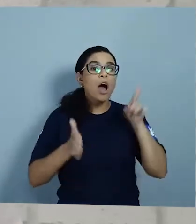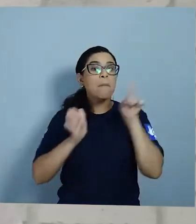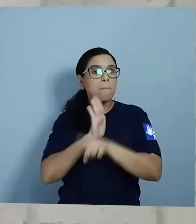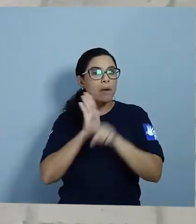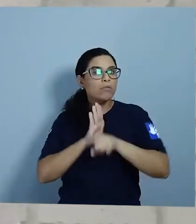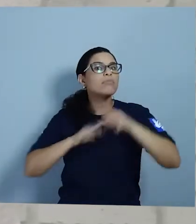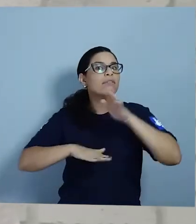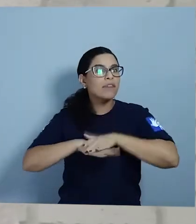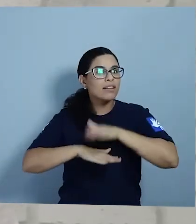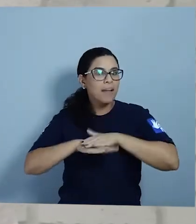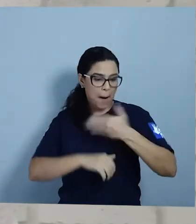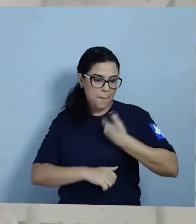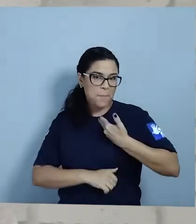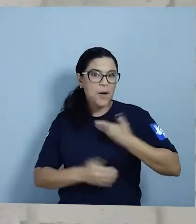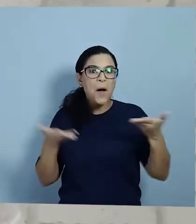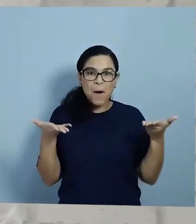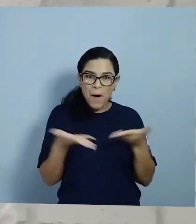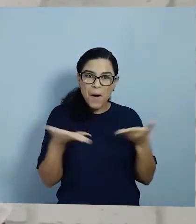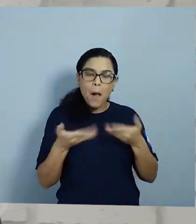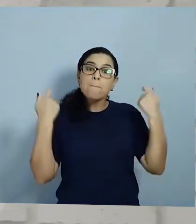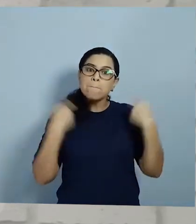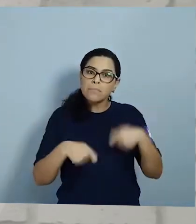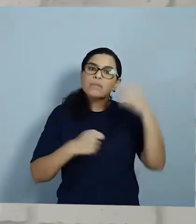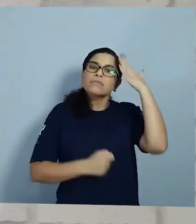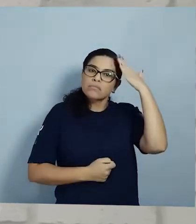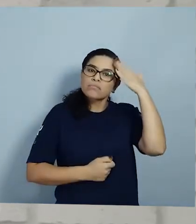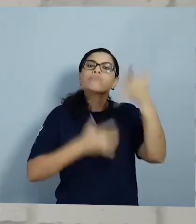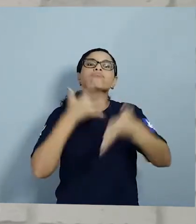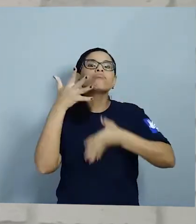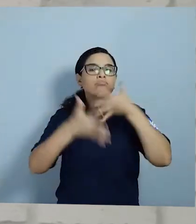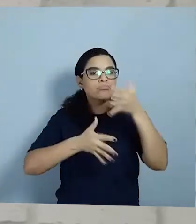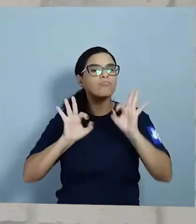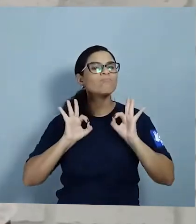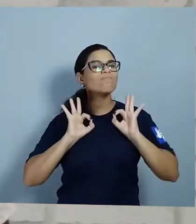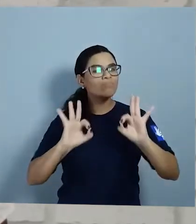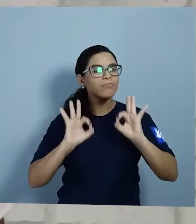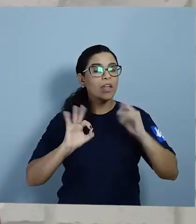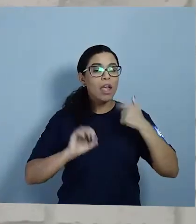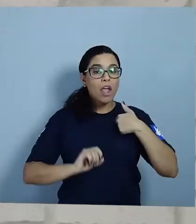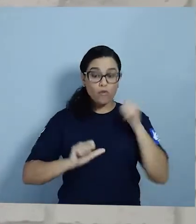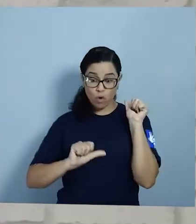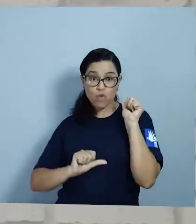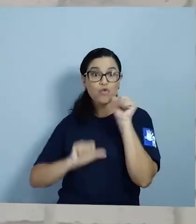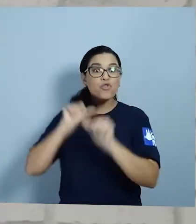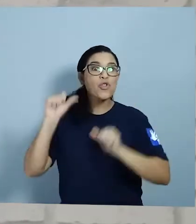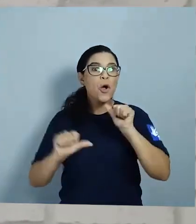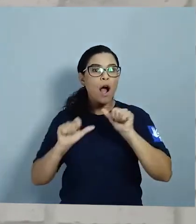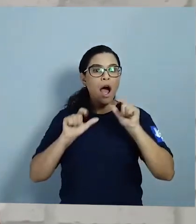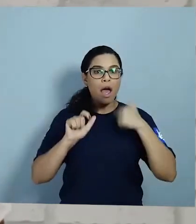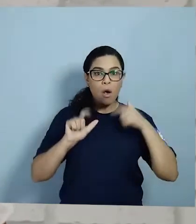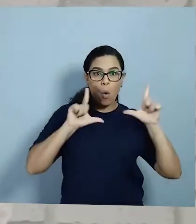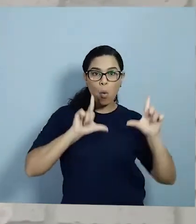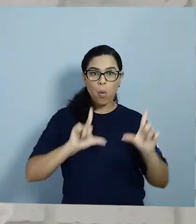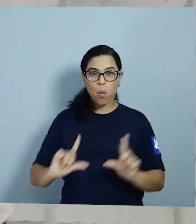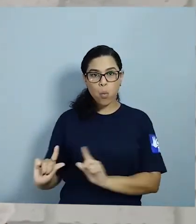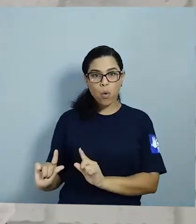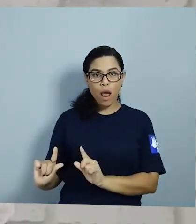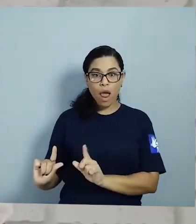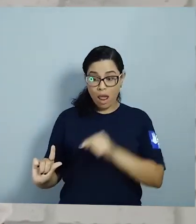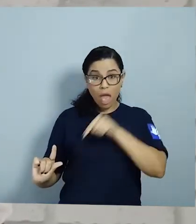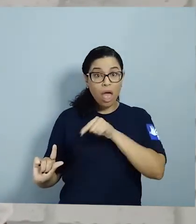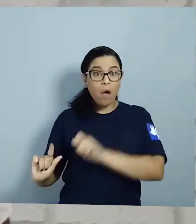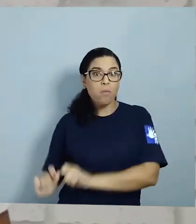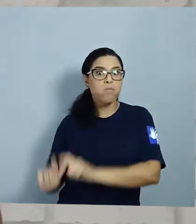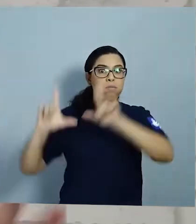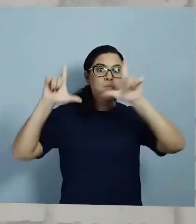para a nossa amiga que vem nos visitar A pessoa precisa saber Libras Eu vou ficar lá dentro do quadradinho E